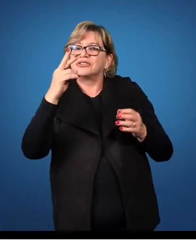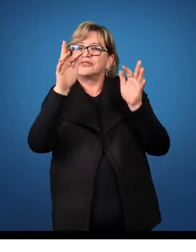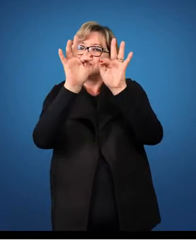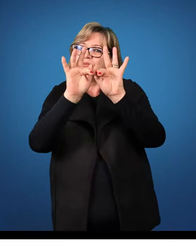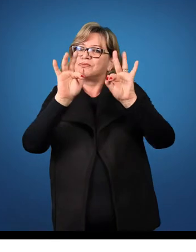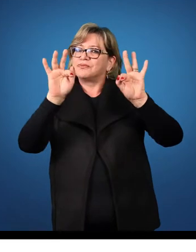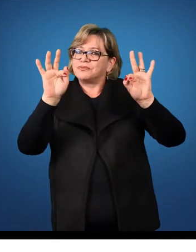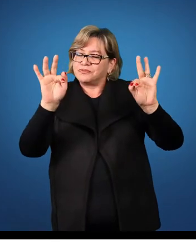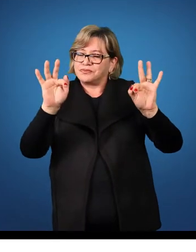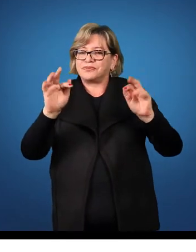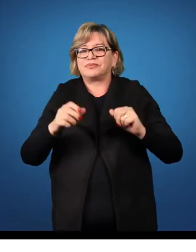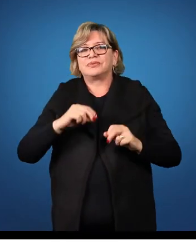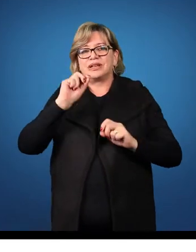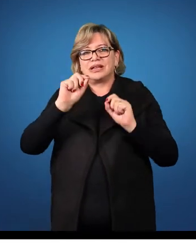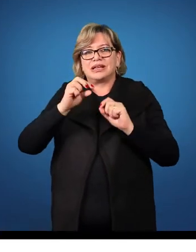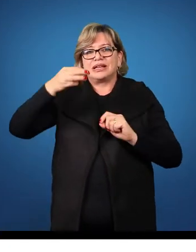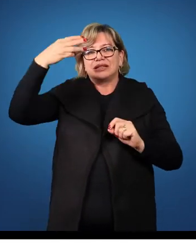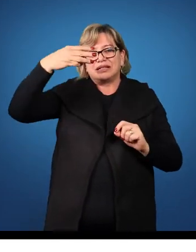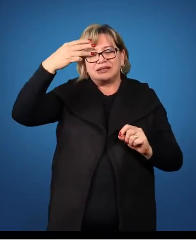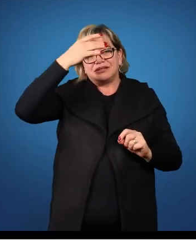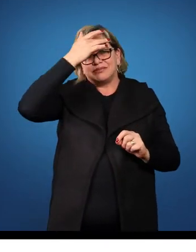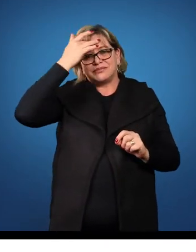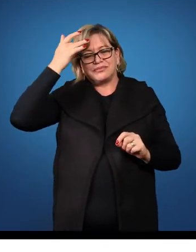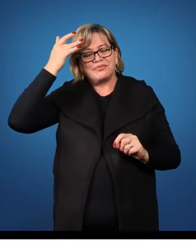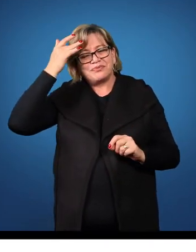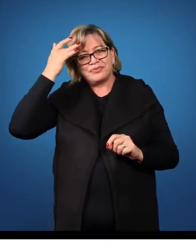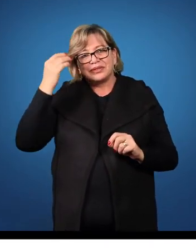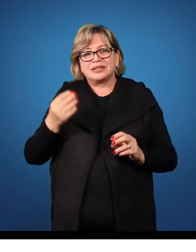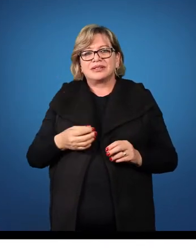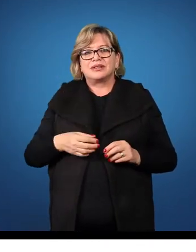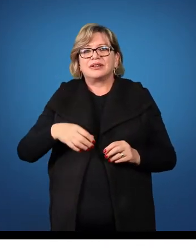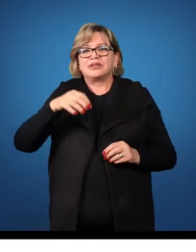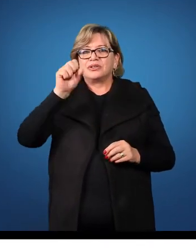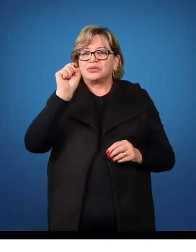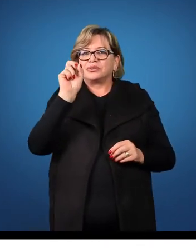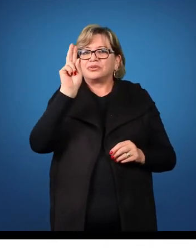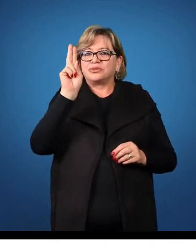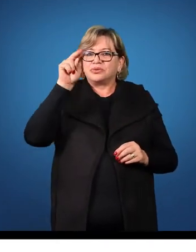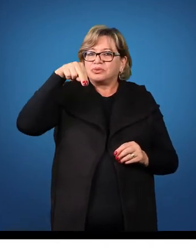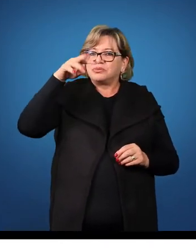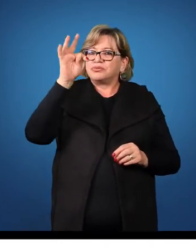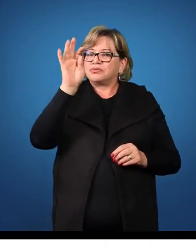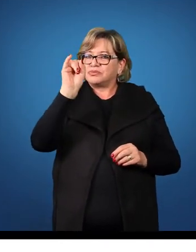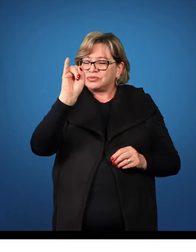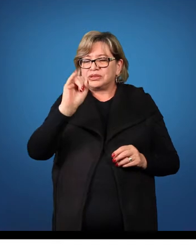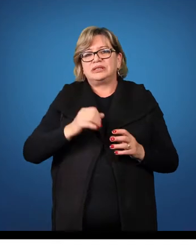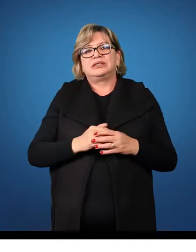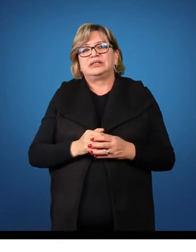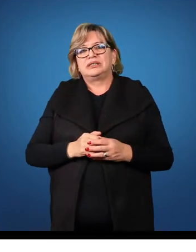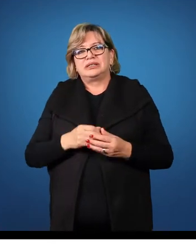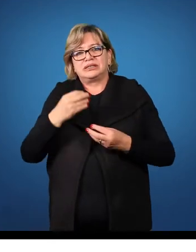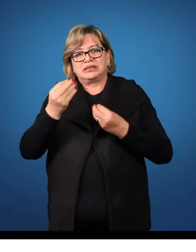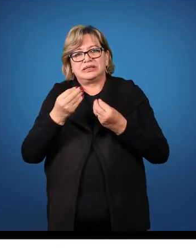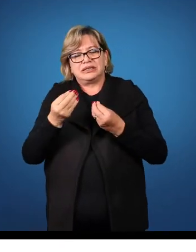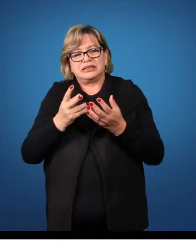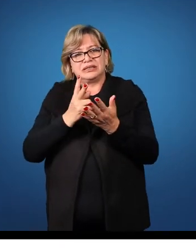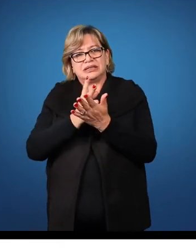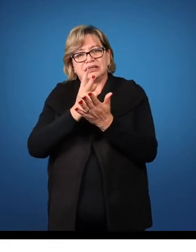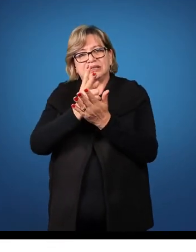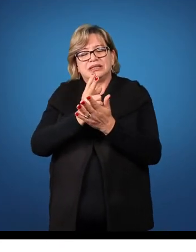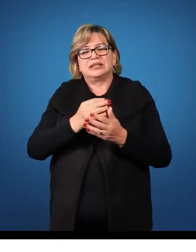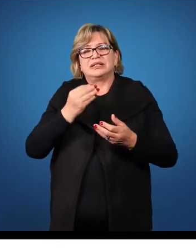Para a terceira pessoa, também amate, sunt. Para o masculino, amadas,